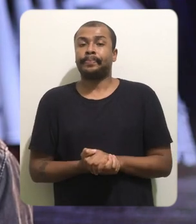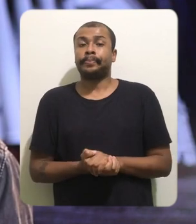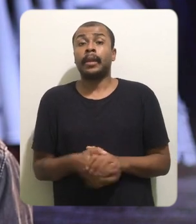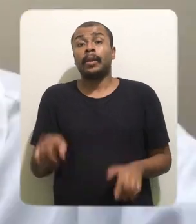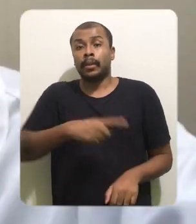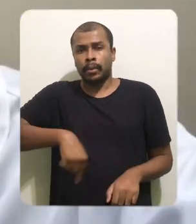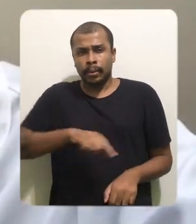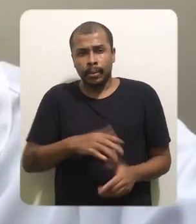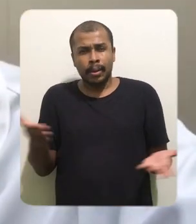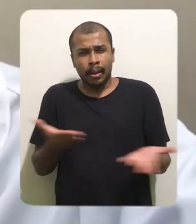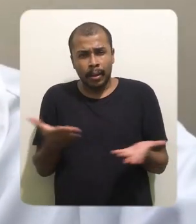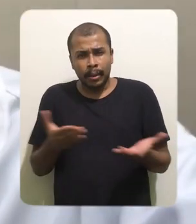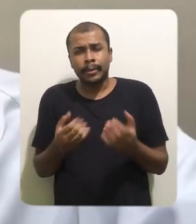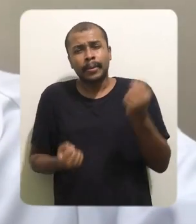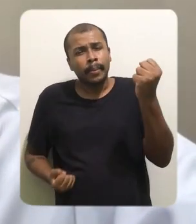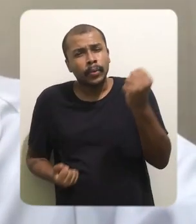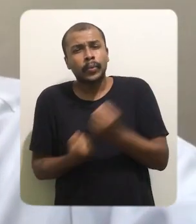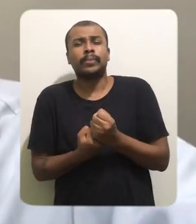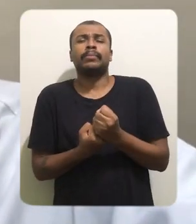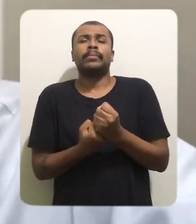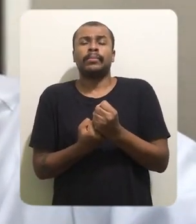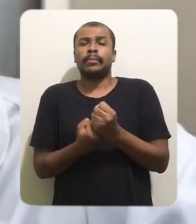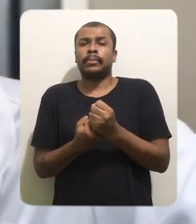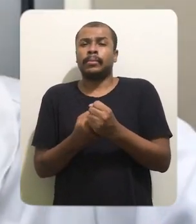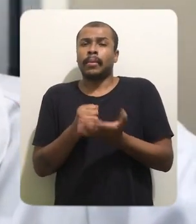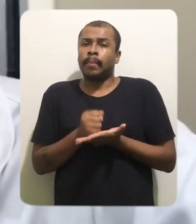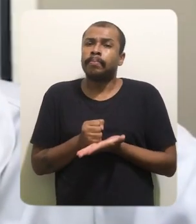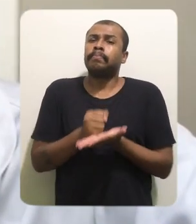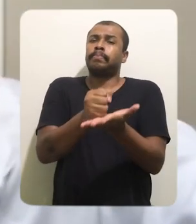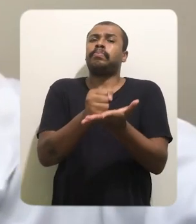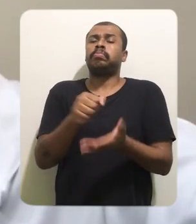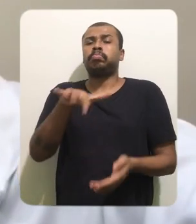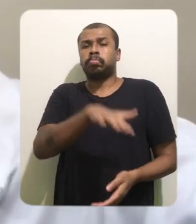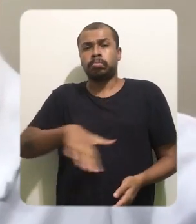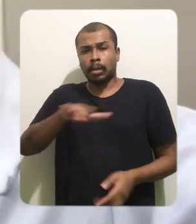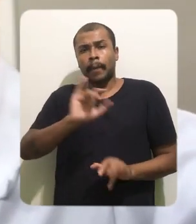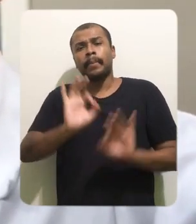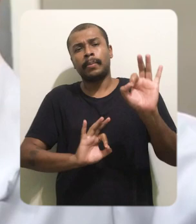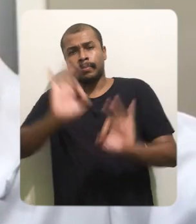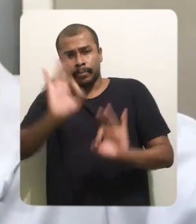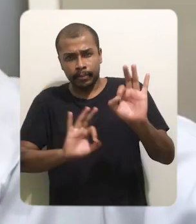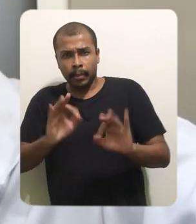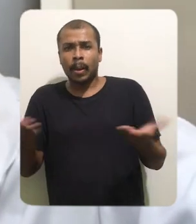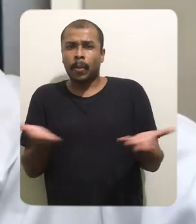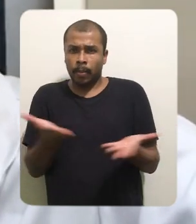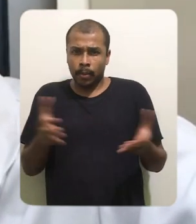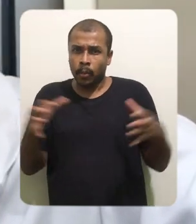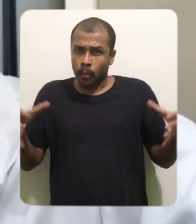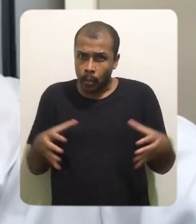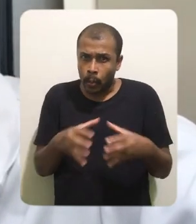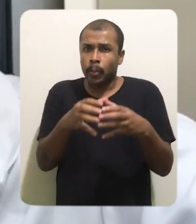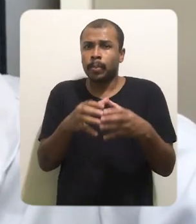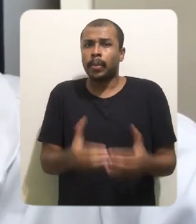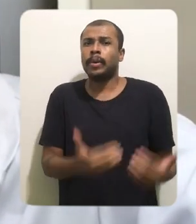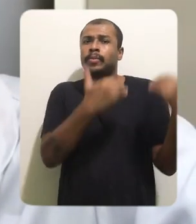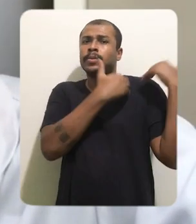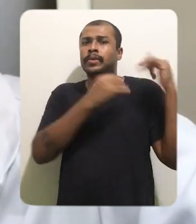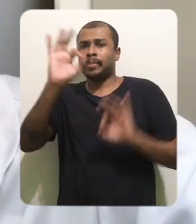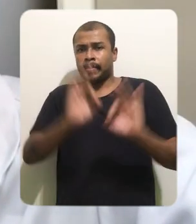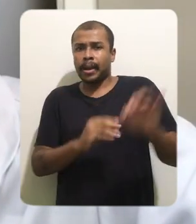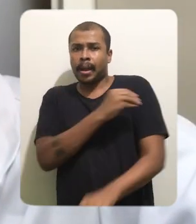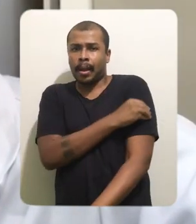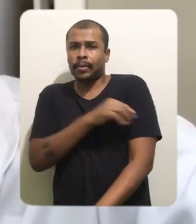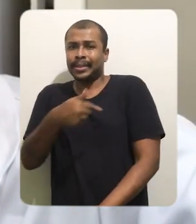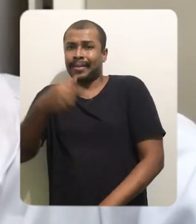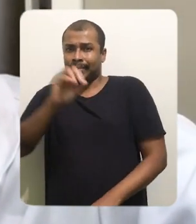finalizado. A gente está dando uma pequena contribuição com o planejamento aqui da